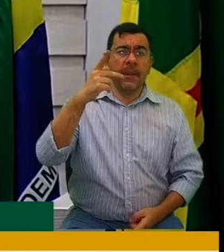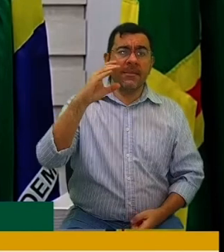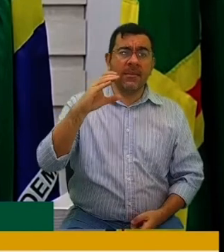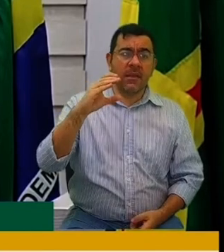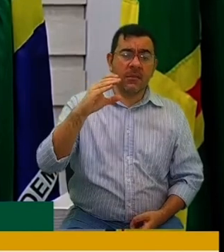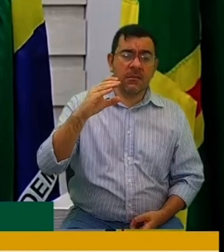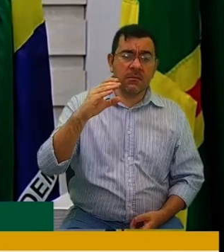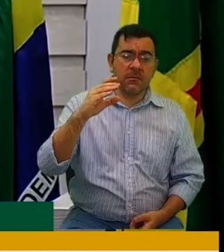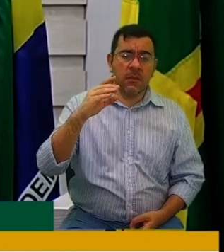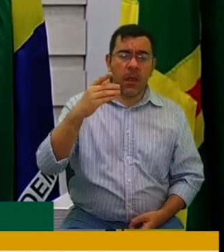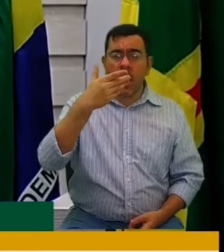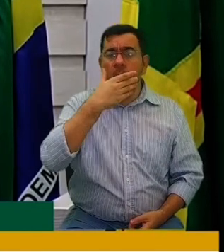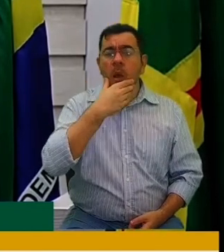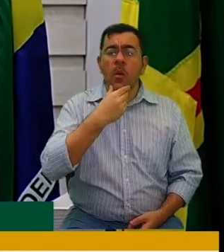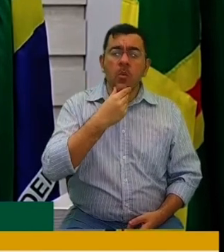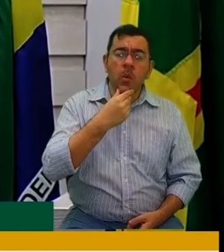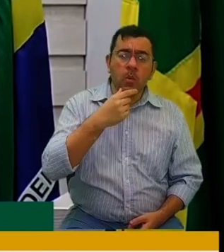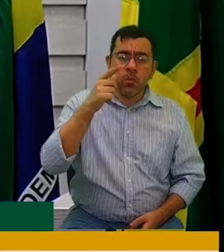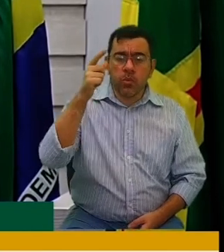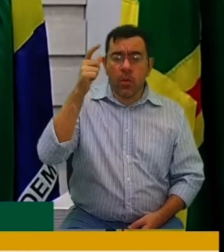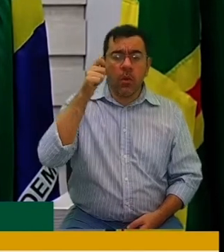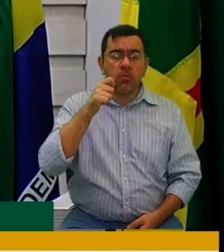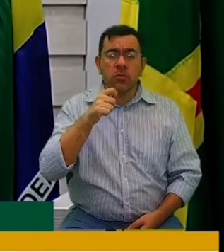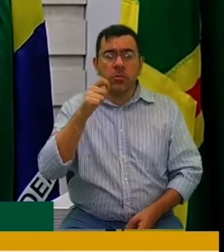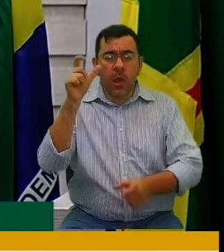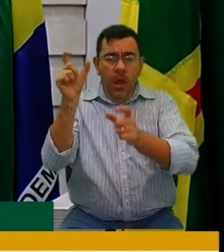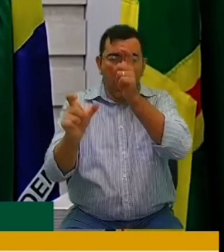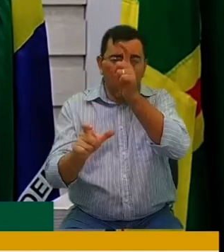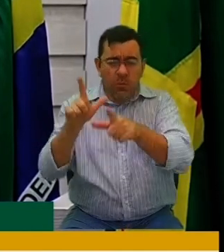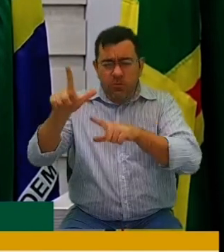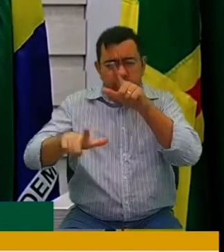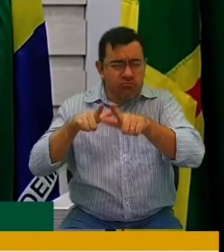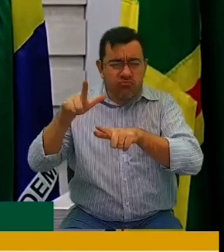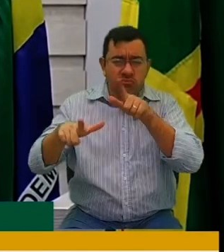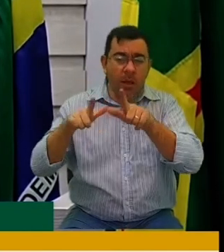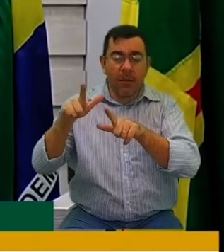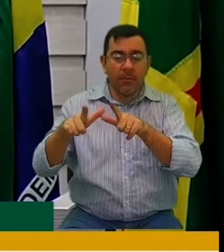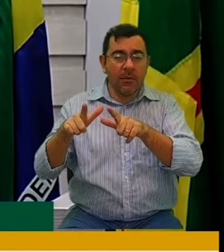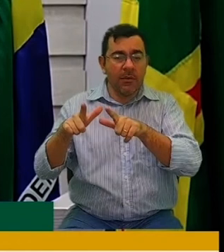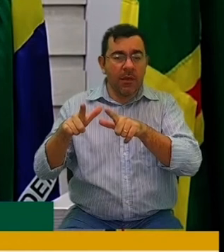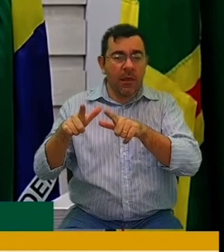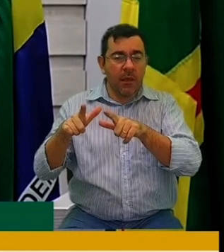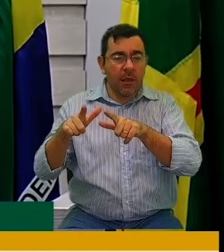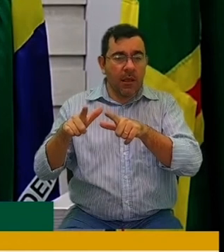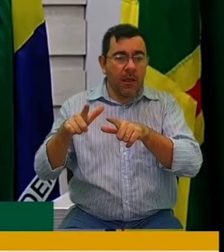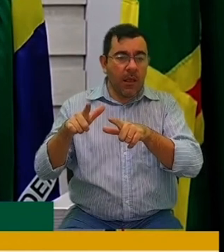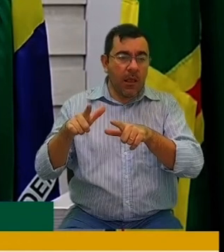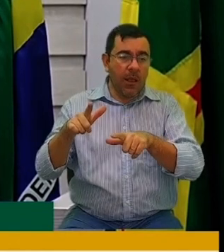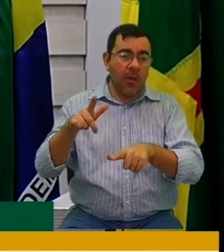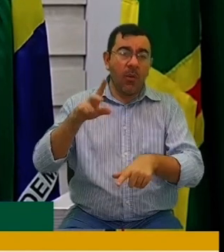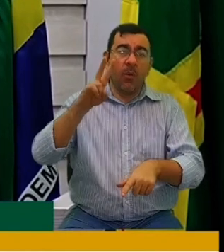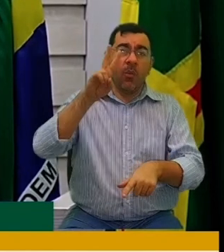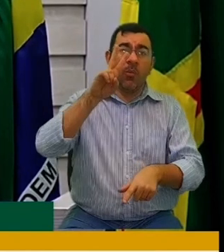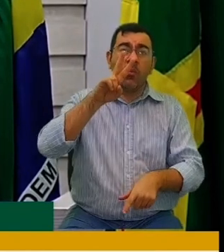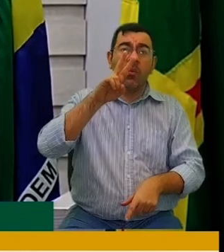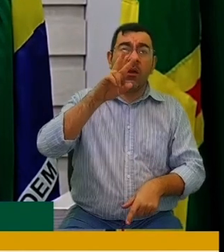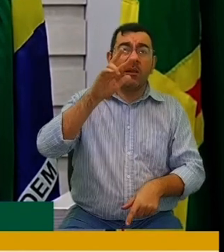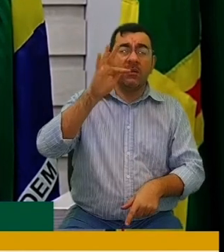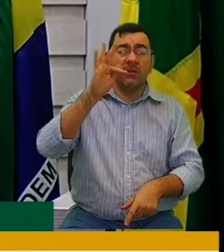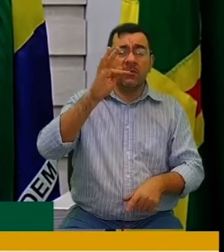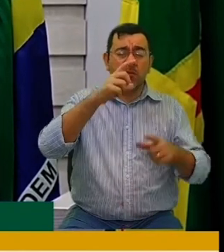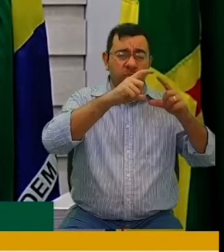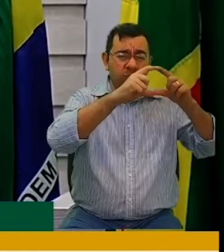ao vir trabalhar, eles não recebem seu vale-transporte e nem o vale-alimentação. Logo,